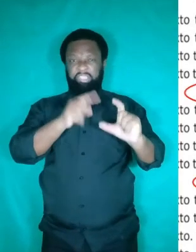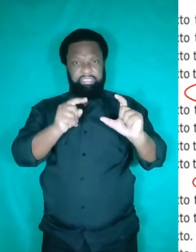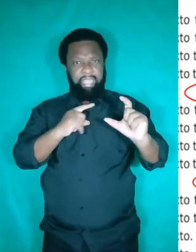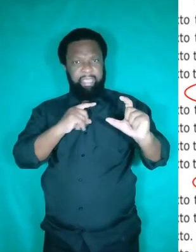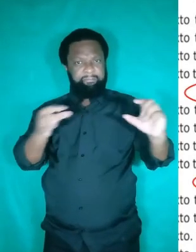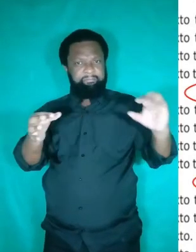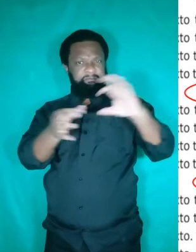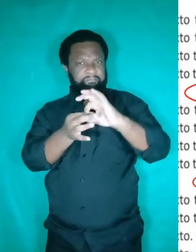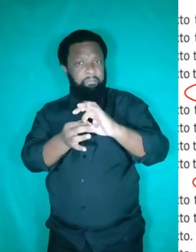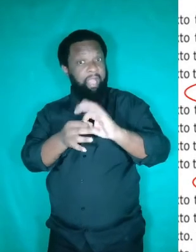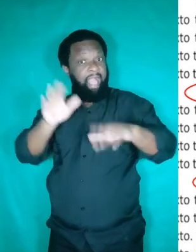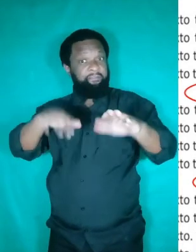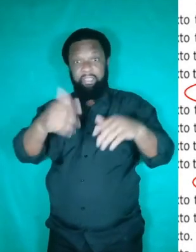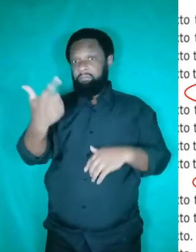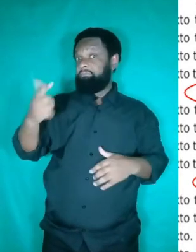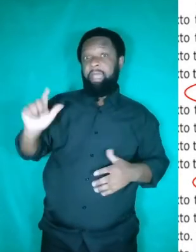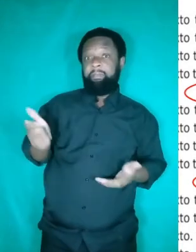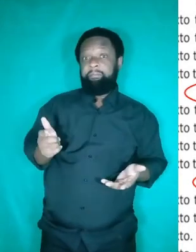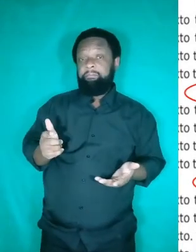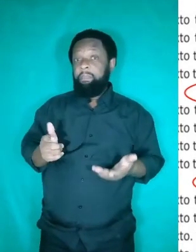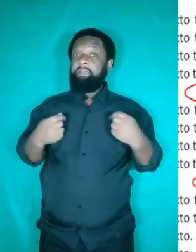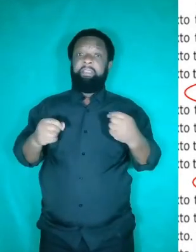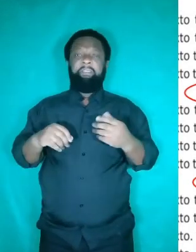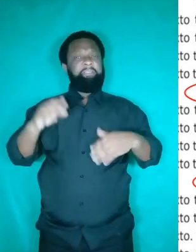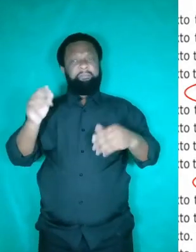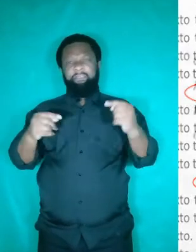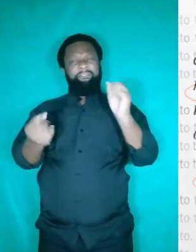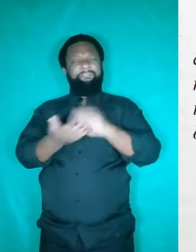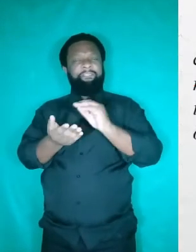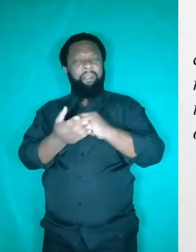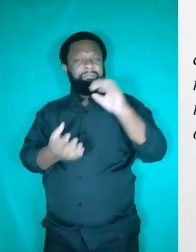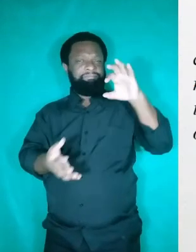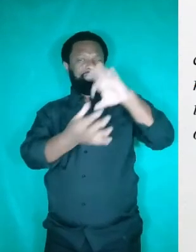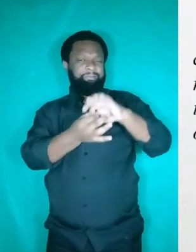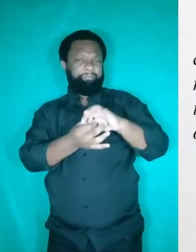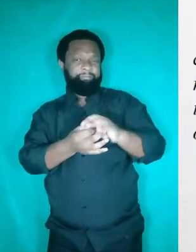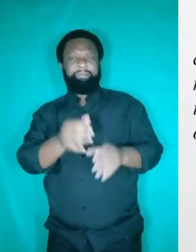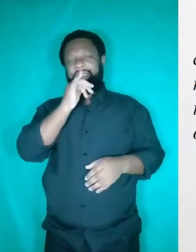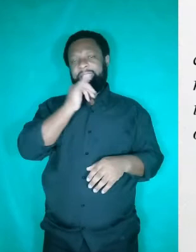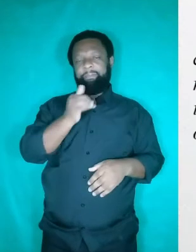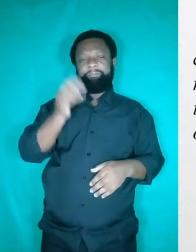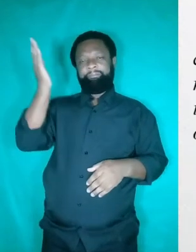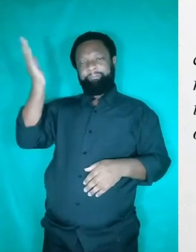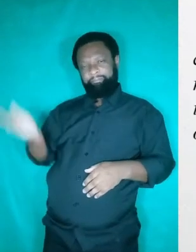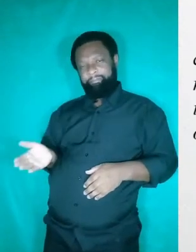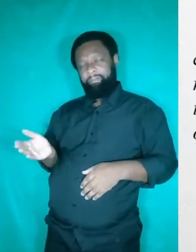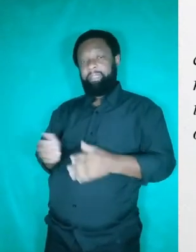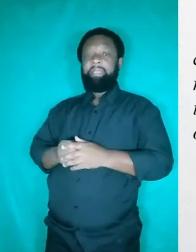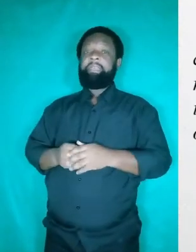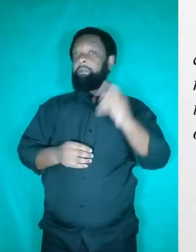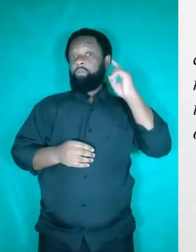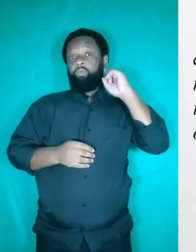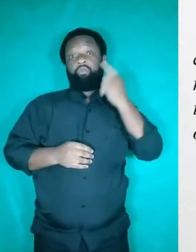entre esse parágrafo que ele inicia e o parágrafo anterior. Vamos ver. São muitas as dificuldades de um surdo no